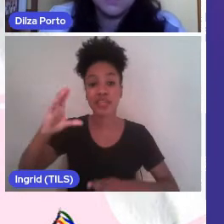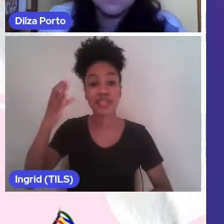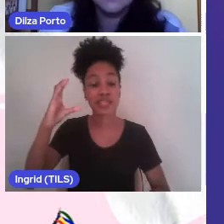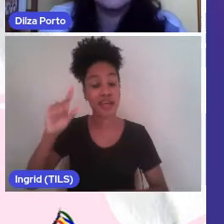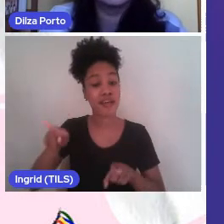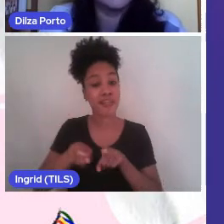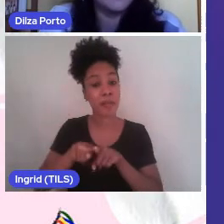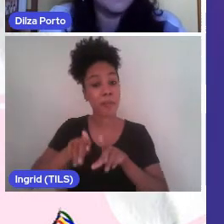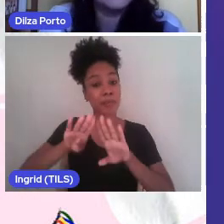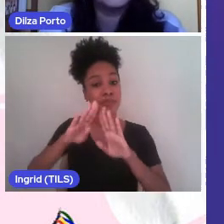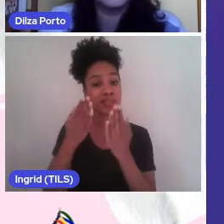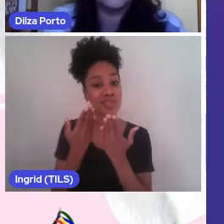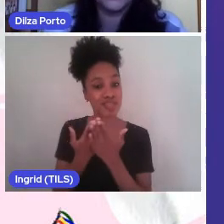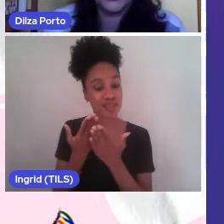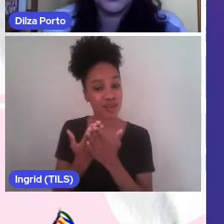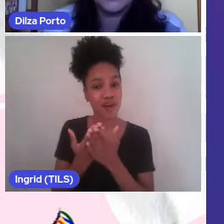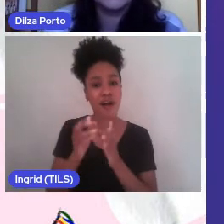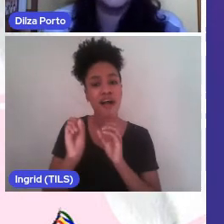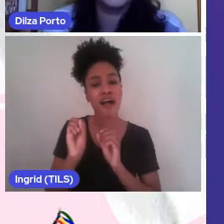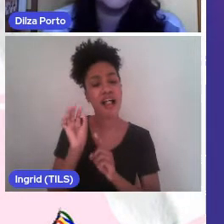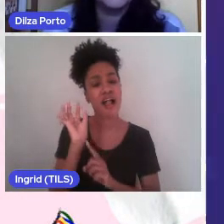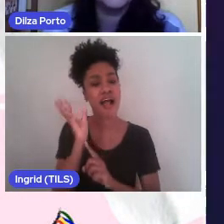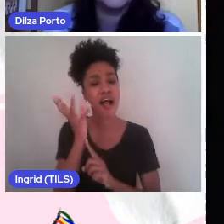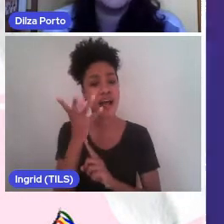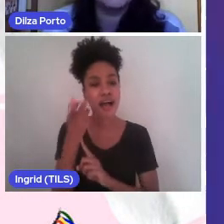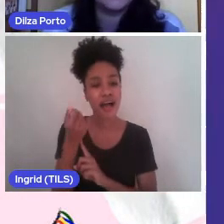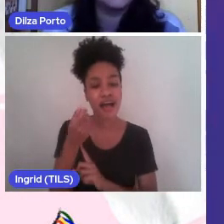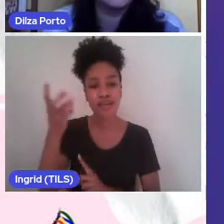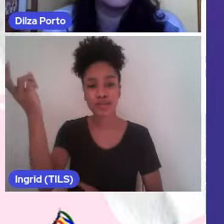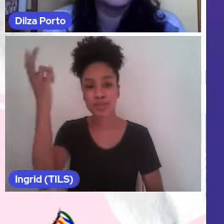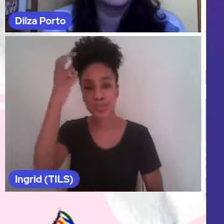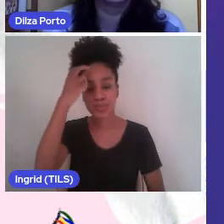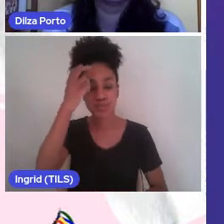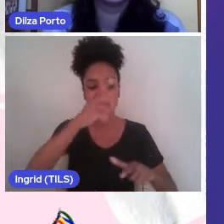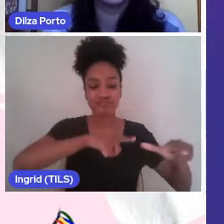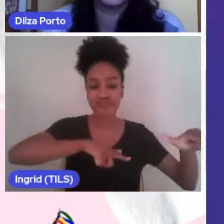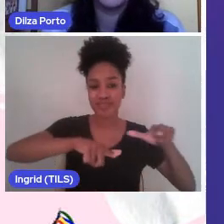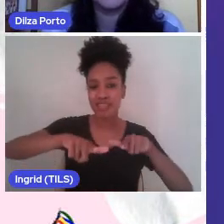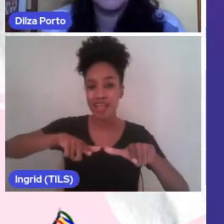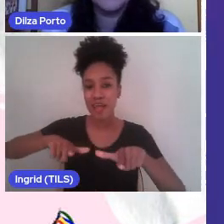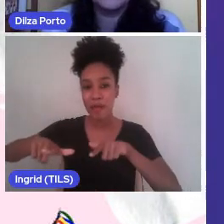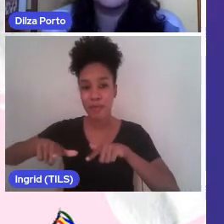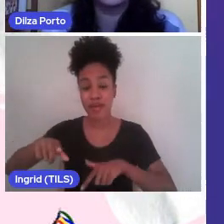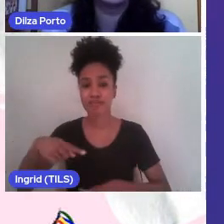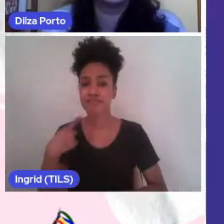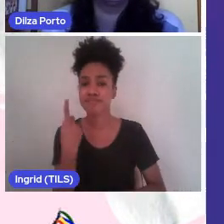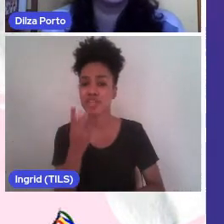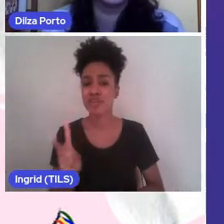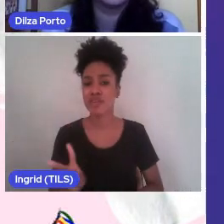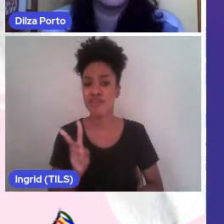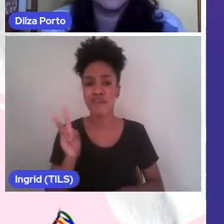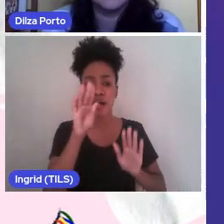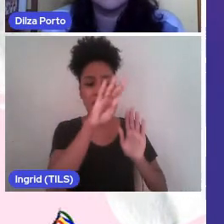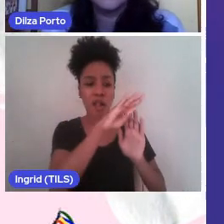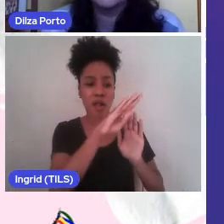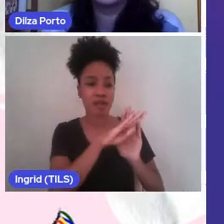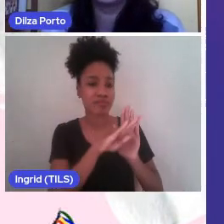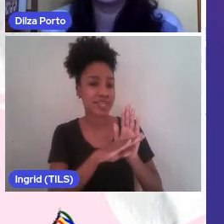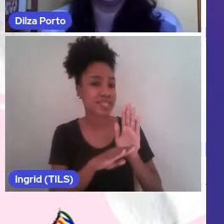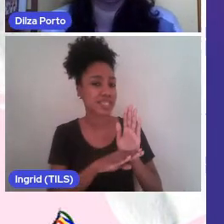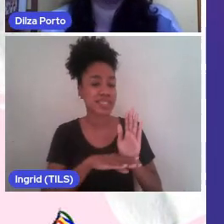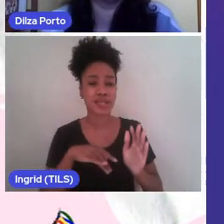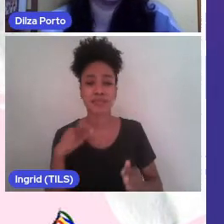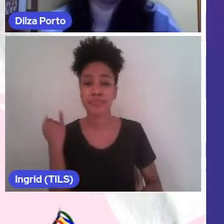e escolares, na arte, na cultura e nos mundos do trabalho. Os nossos princípios são fundamentais